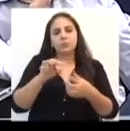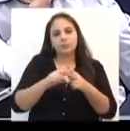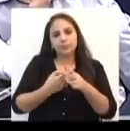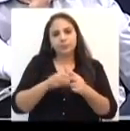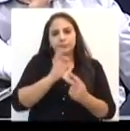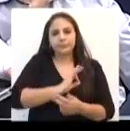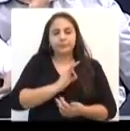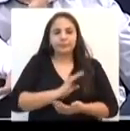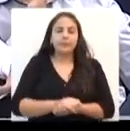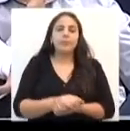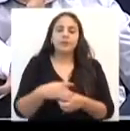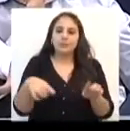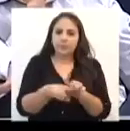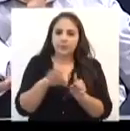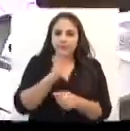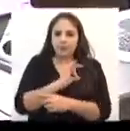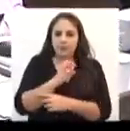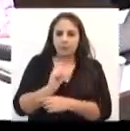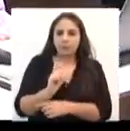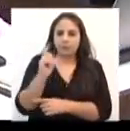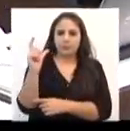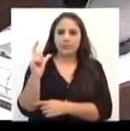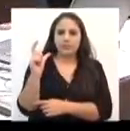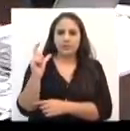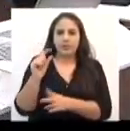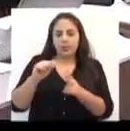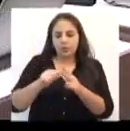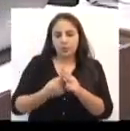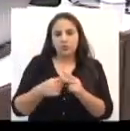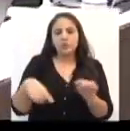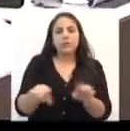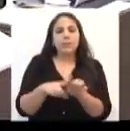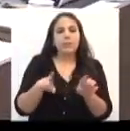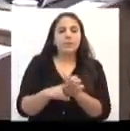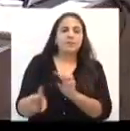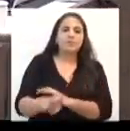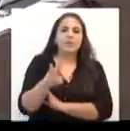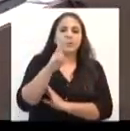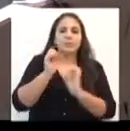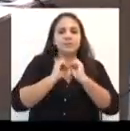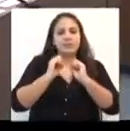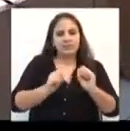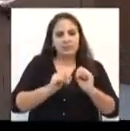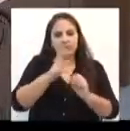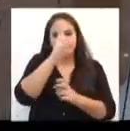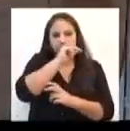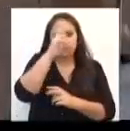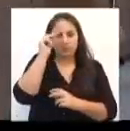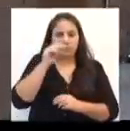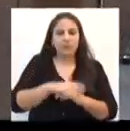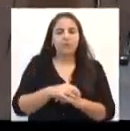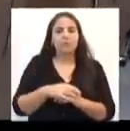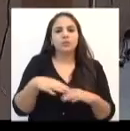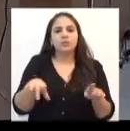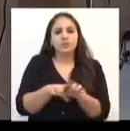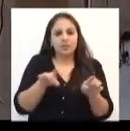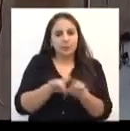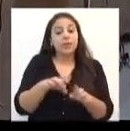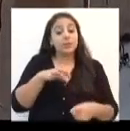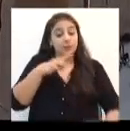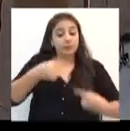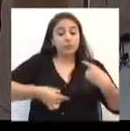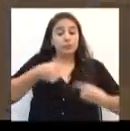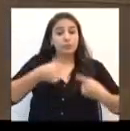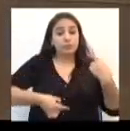aumentar o salário dos servidores, o reajuste vale ainda para secretários e prefeito, o que gerou debates na